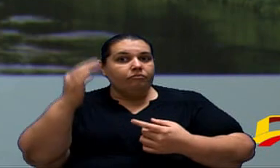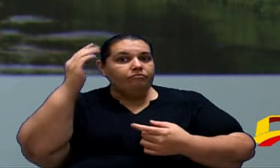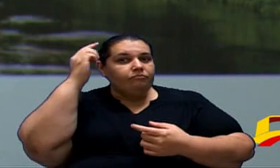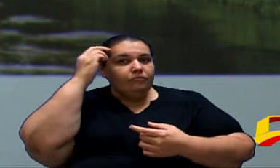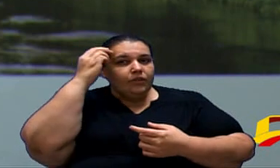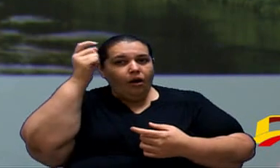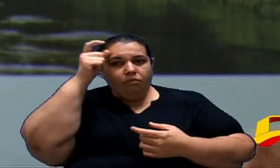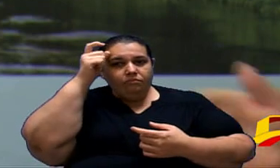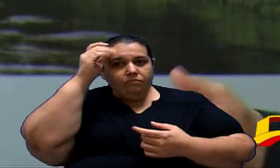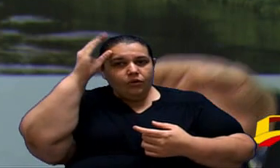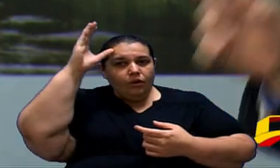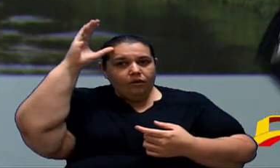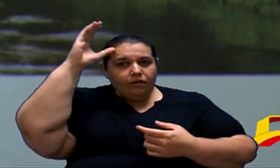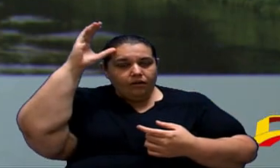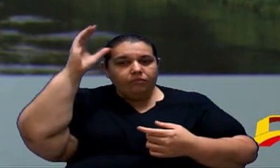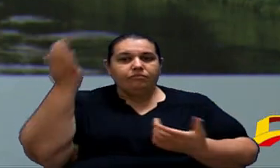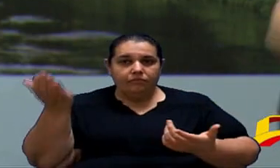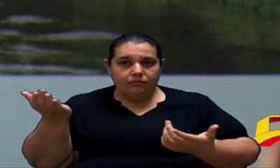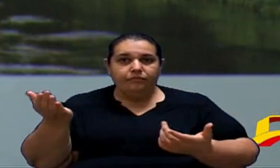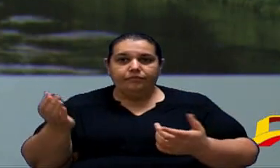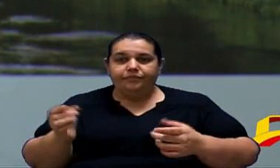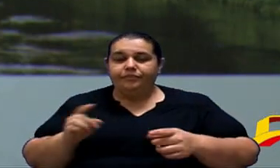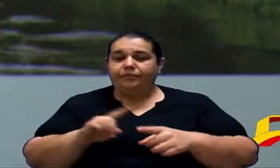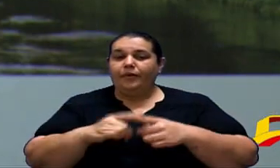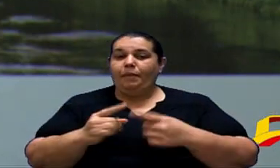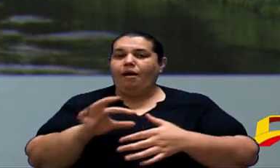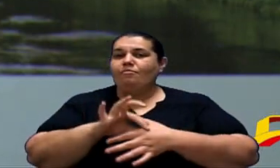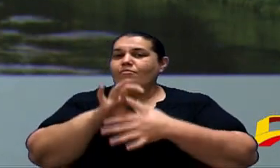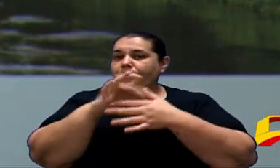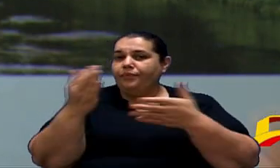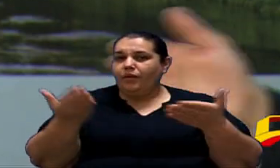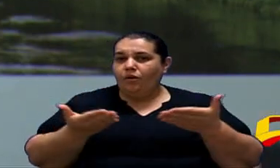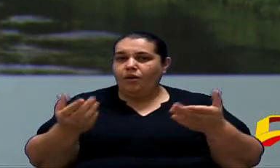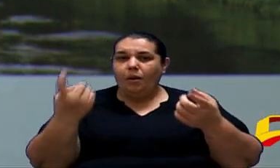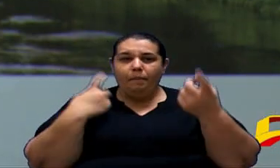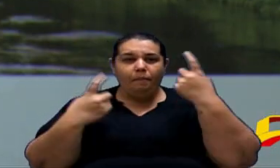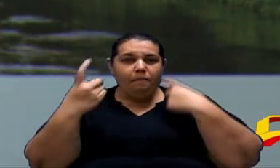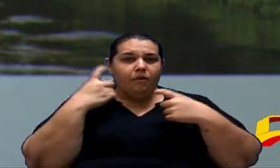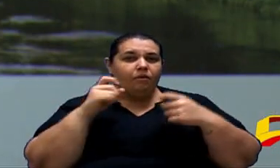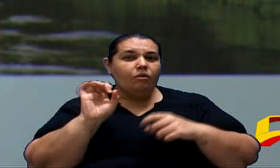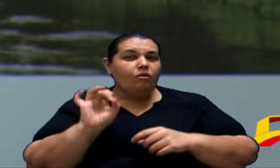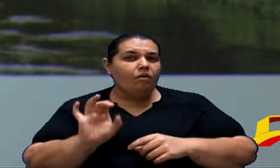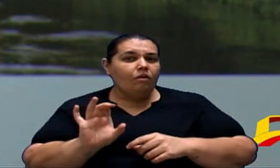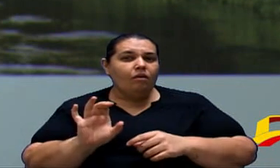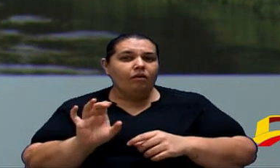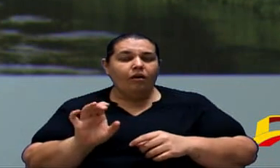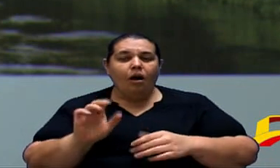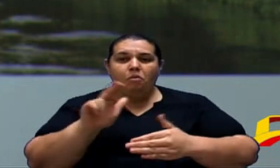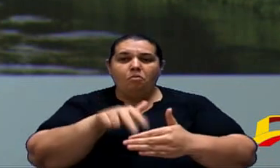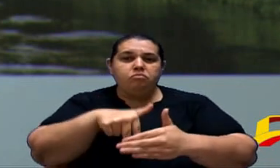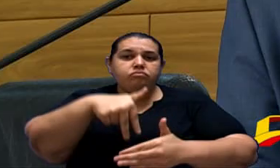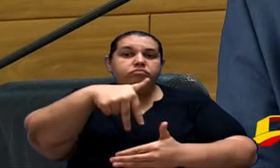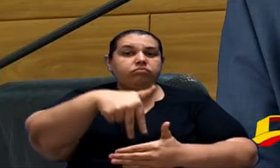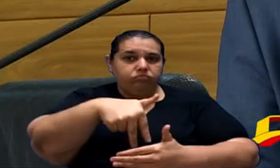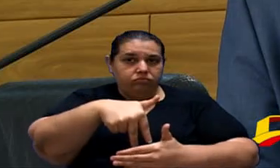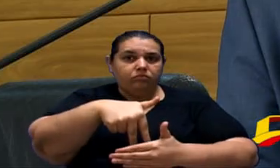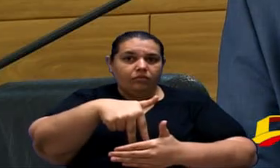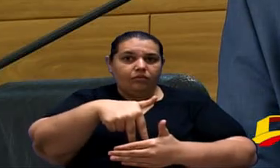E Essas Lideranças Hoje Se Preocupam Tão Somente Em Usar Tribuna